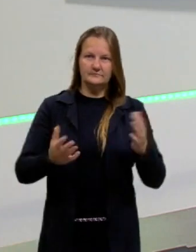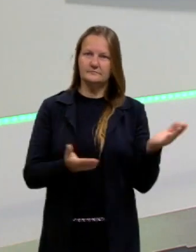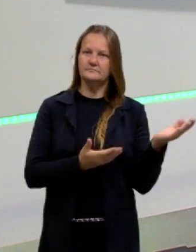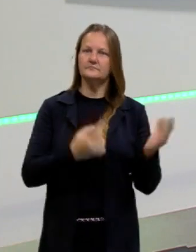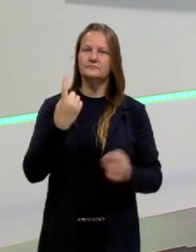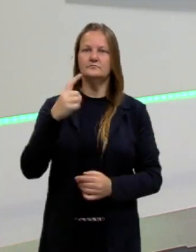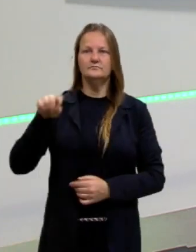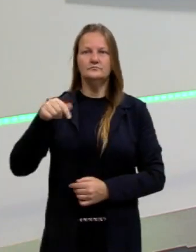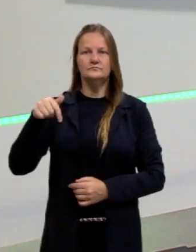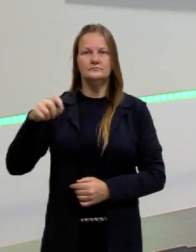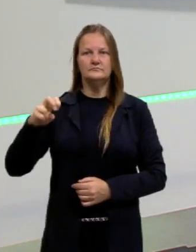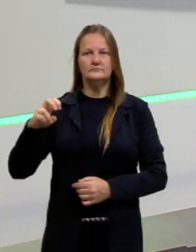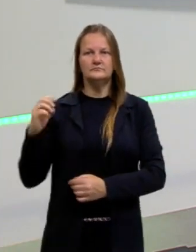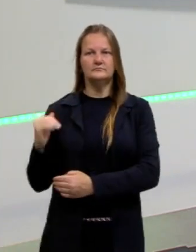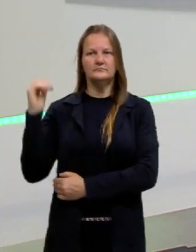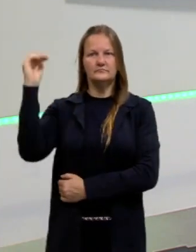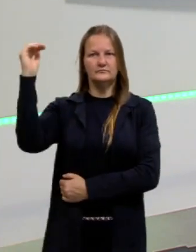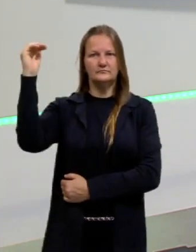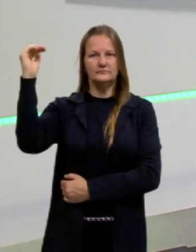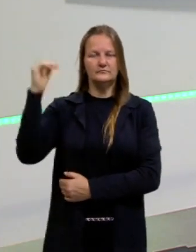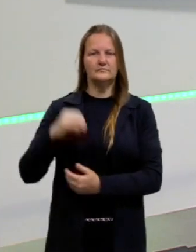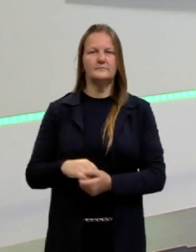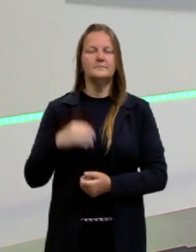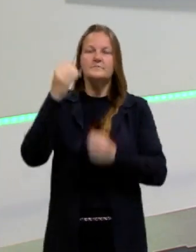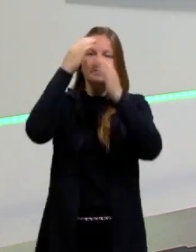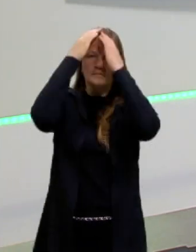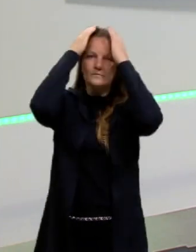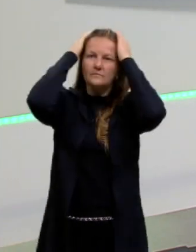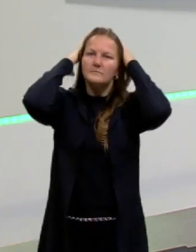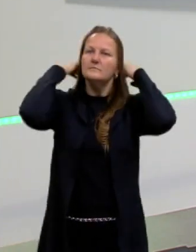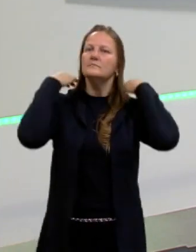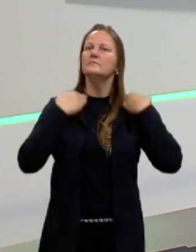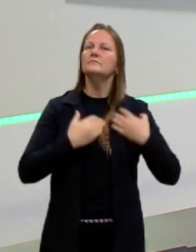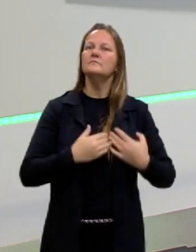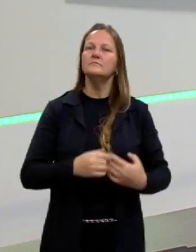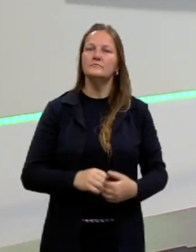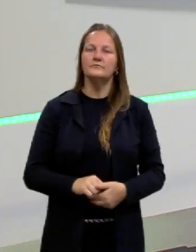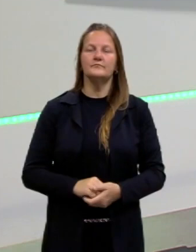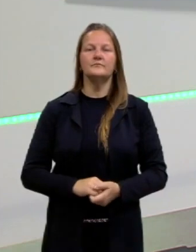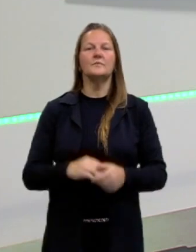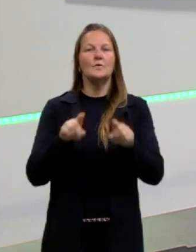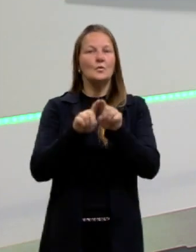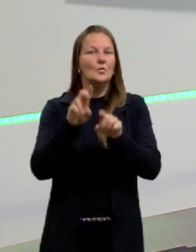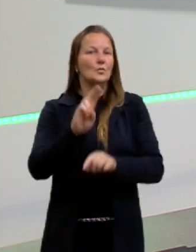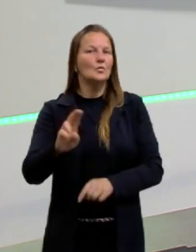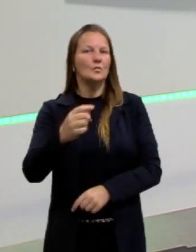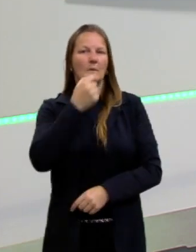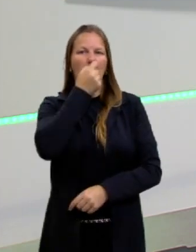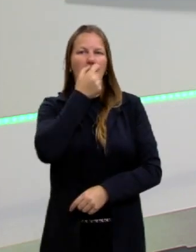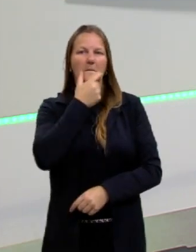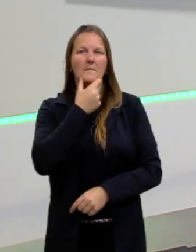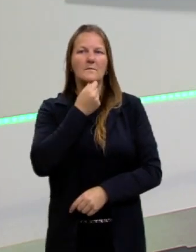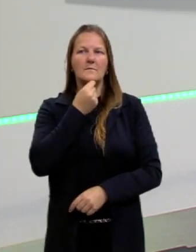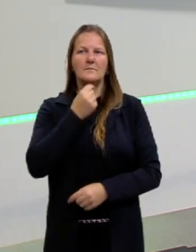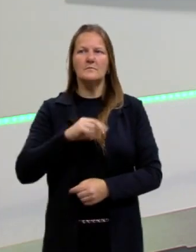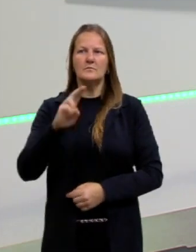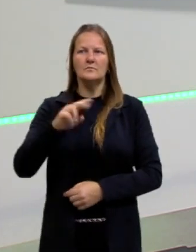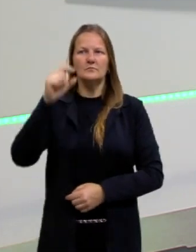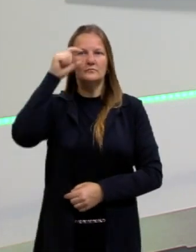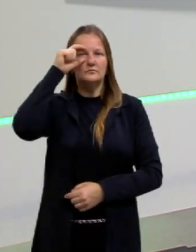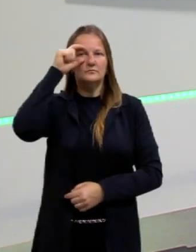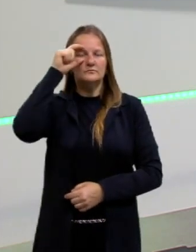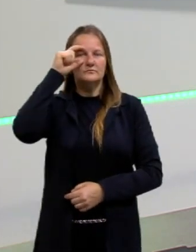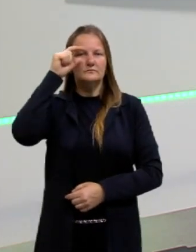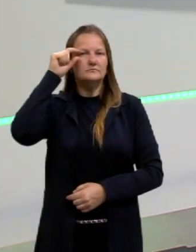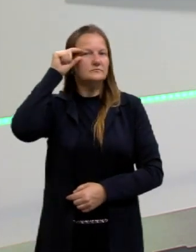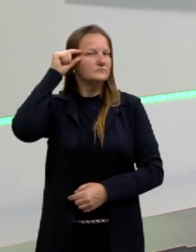de 1,75m, tenho cabelos curtos, também uso barba curta e tenho óculos de hastes